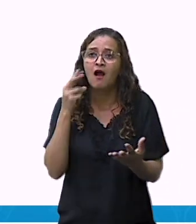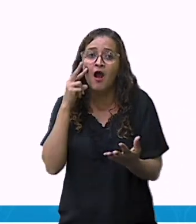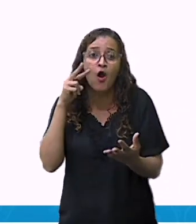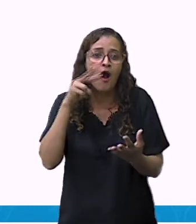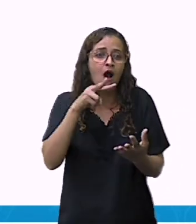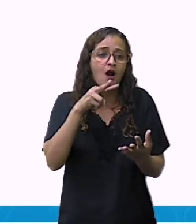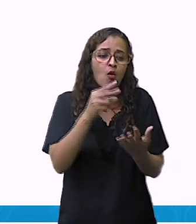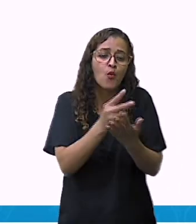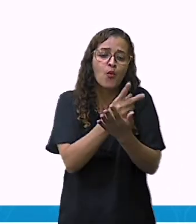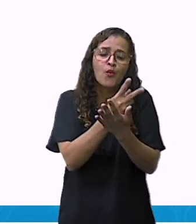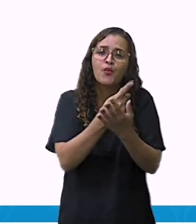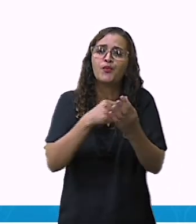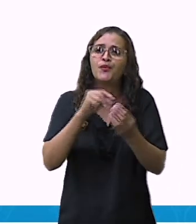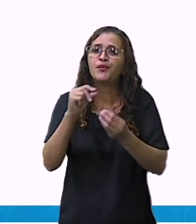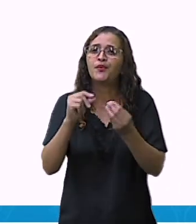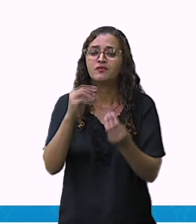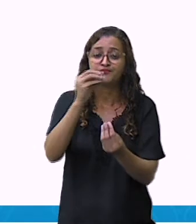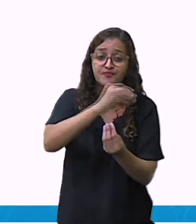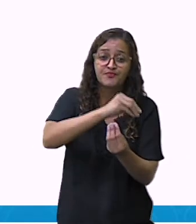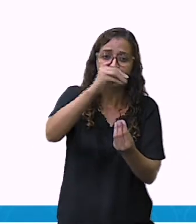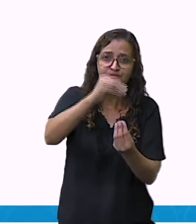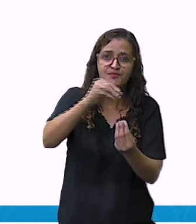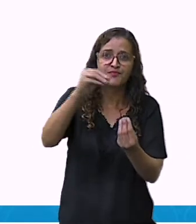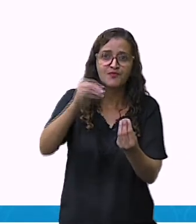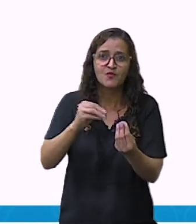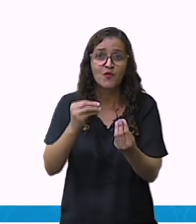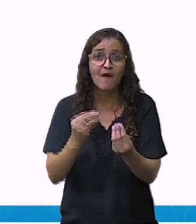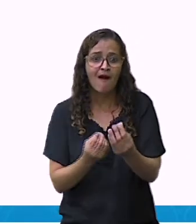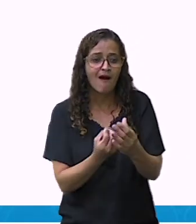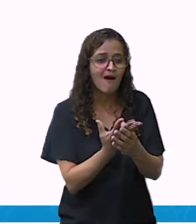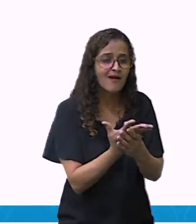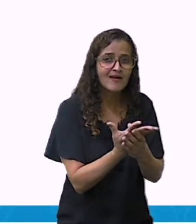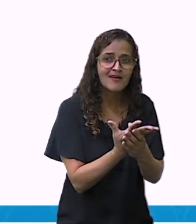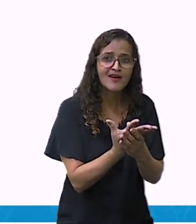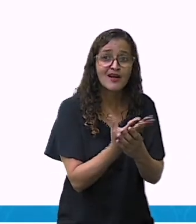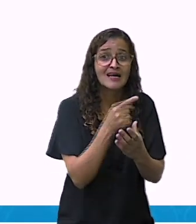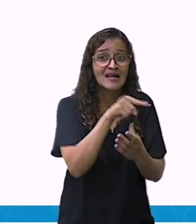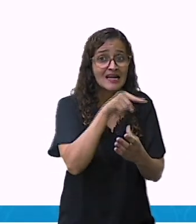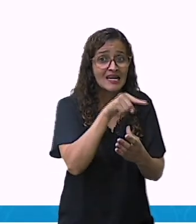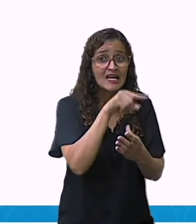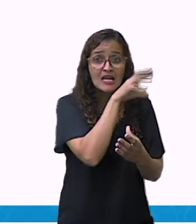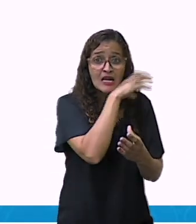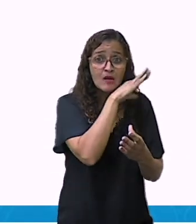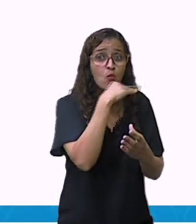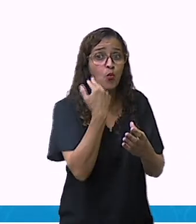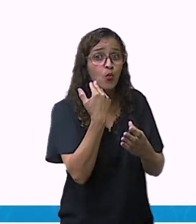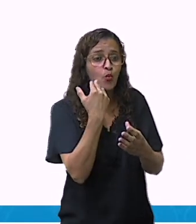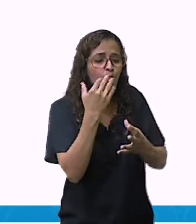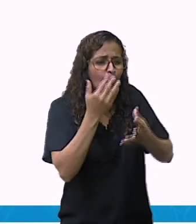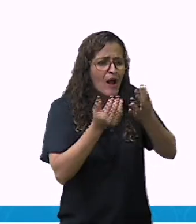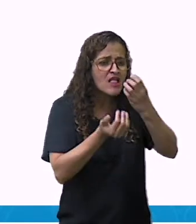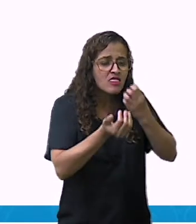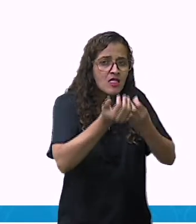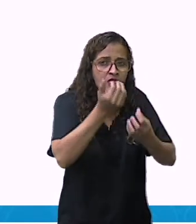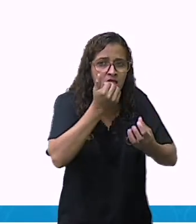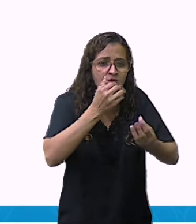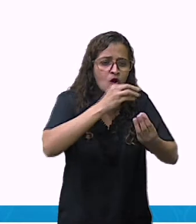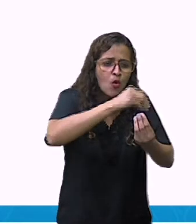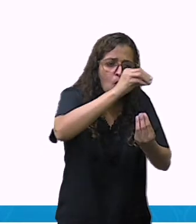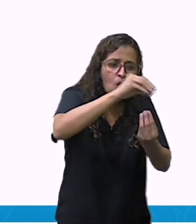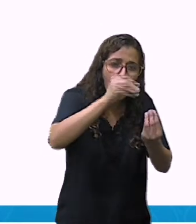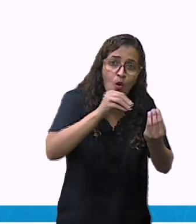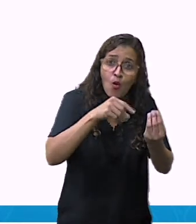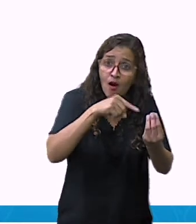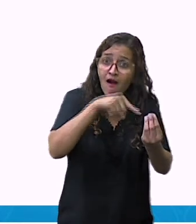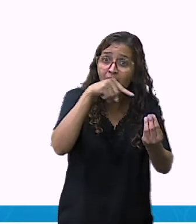vir e vão fazer o quê? Porque vão comer aquele resto de animal, eles vão estar se alimentando